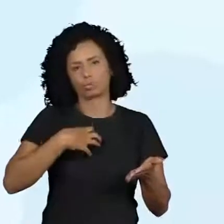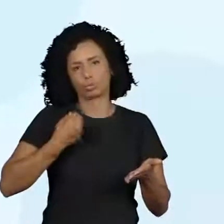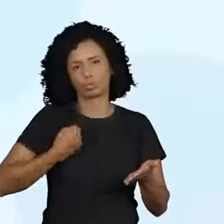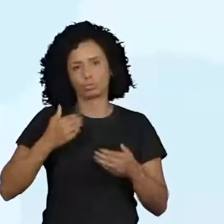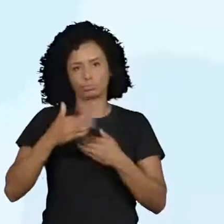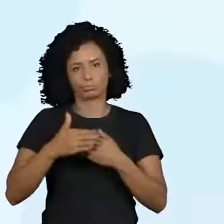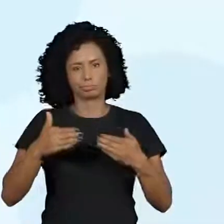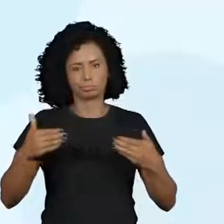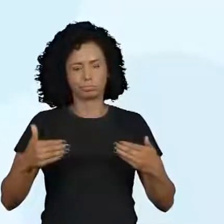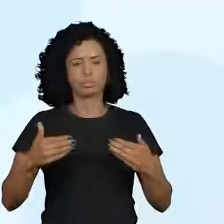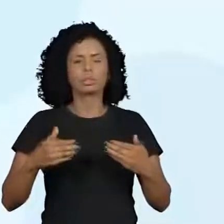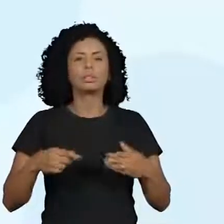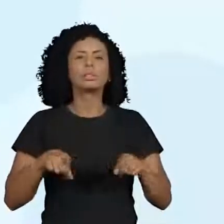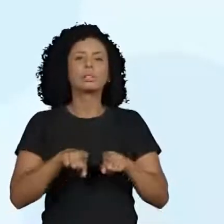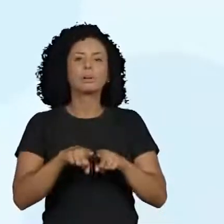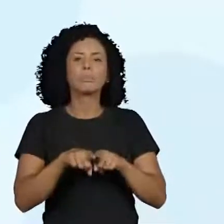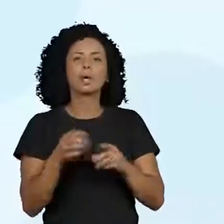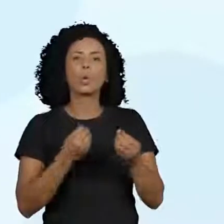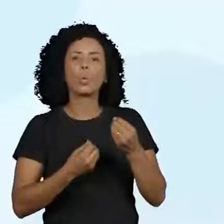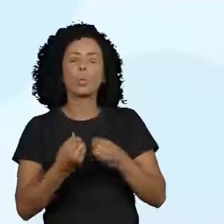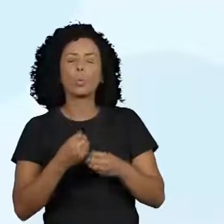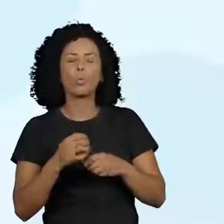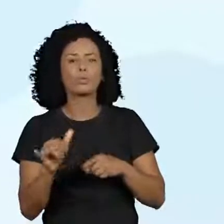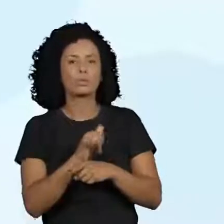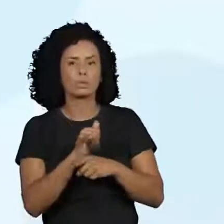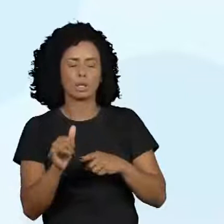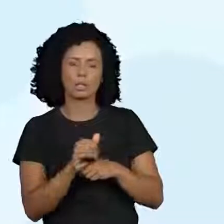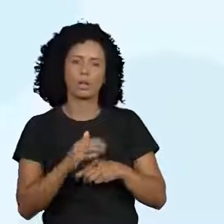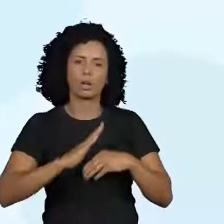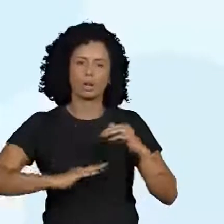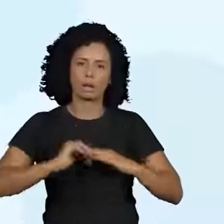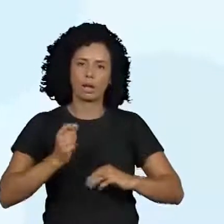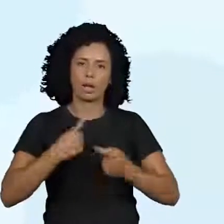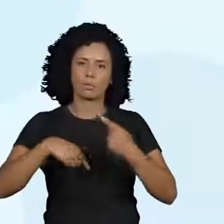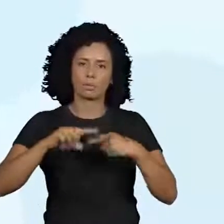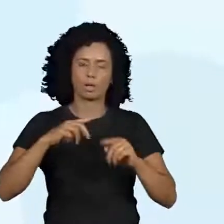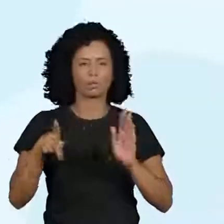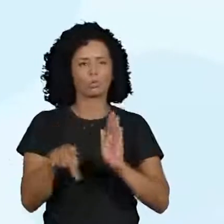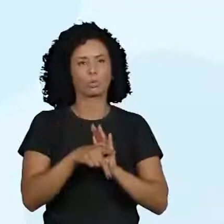já vou introduzir a habilidade do quinto ano, que é a